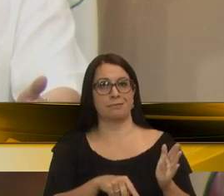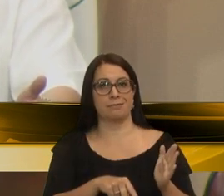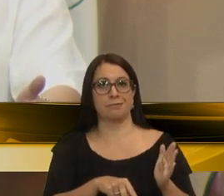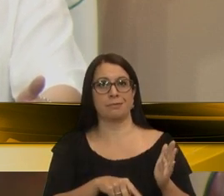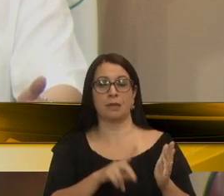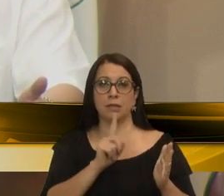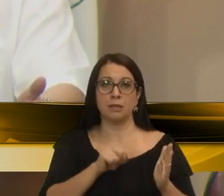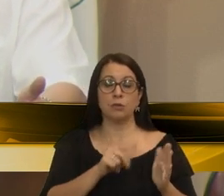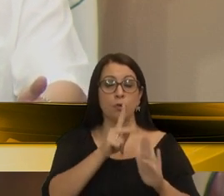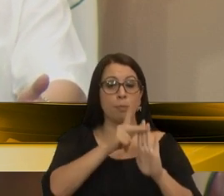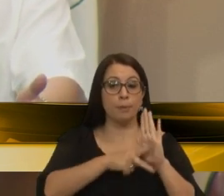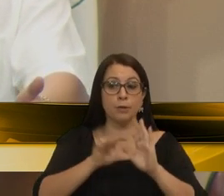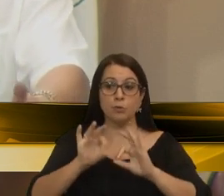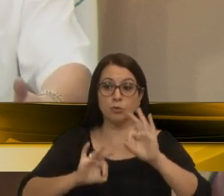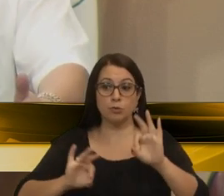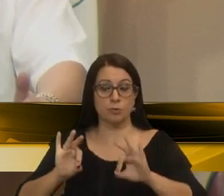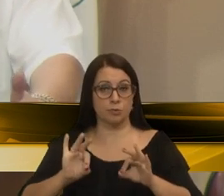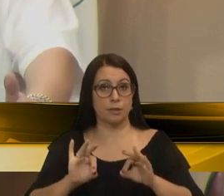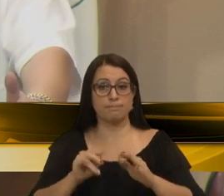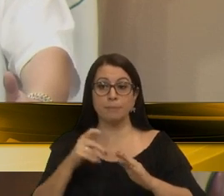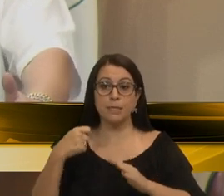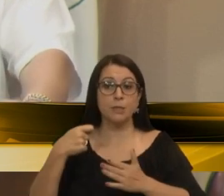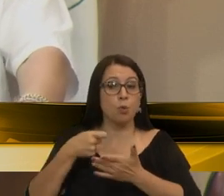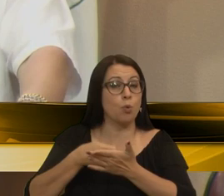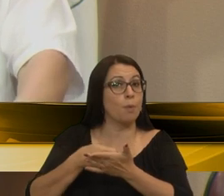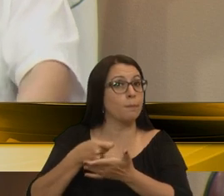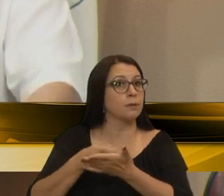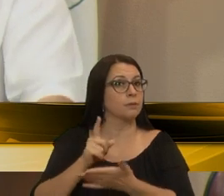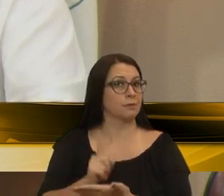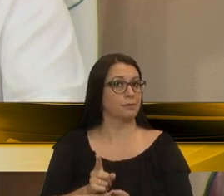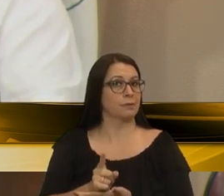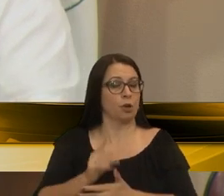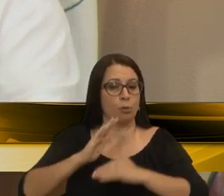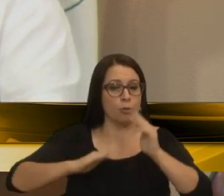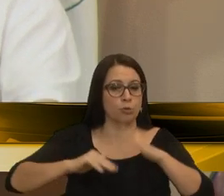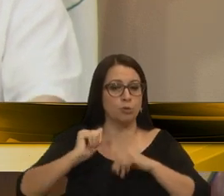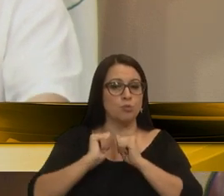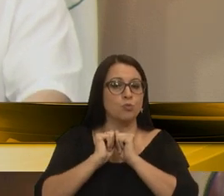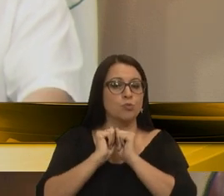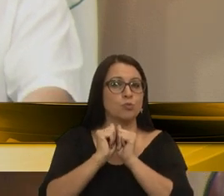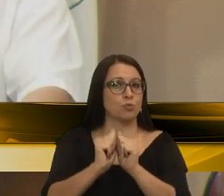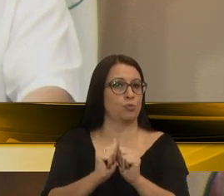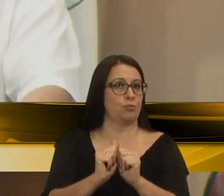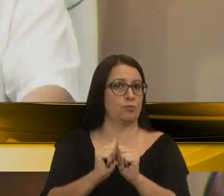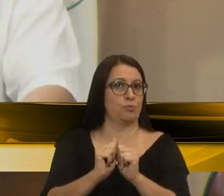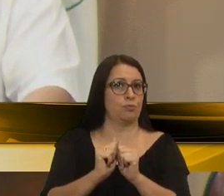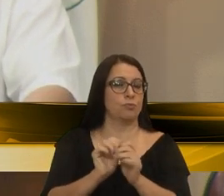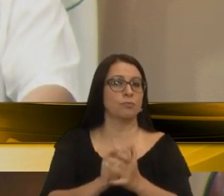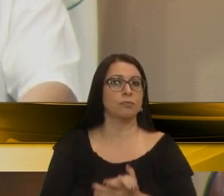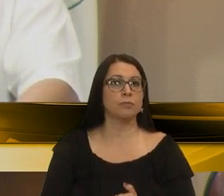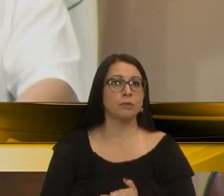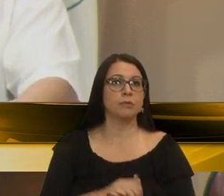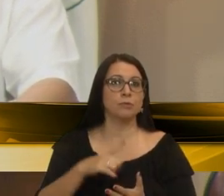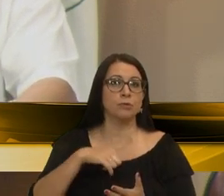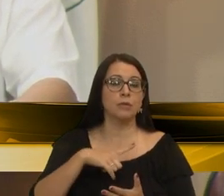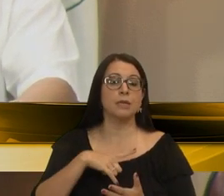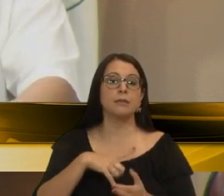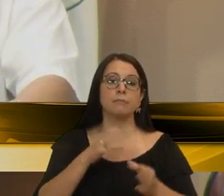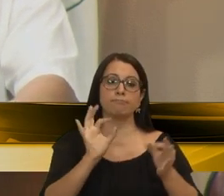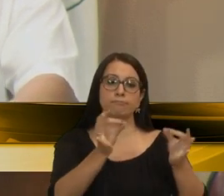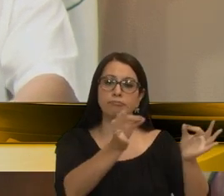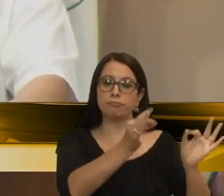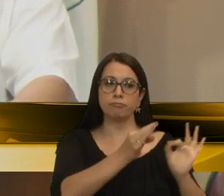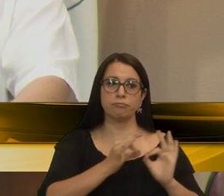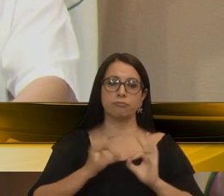a questão do Plano Diretor tem que ser, obrigatoriamente, uma construção coletiva. Tem que haver a concordância